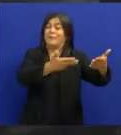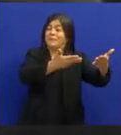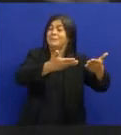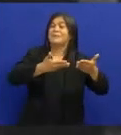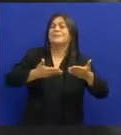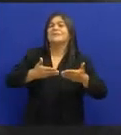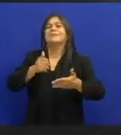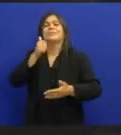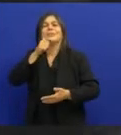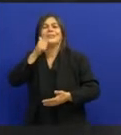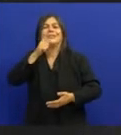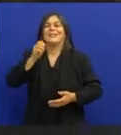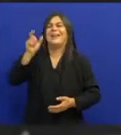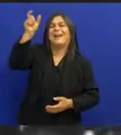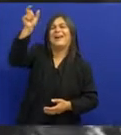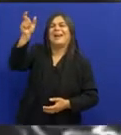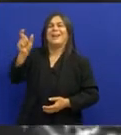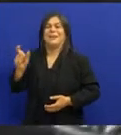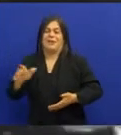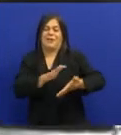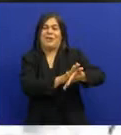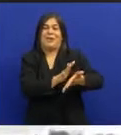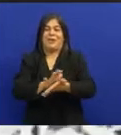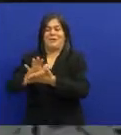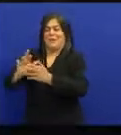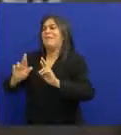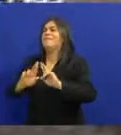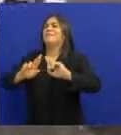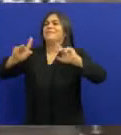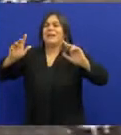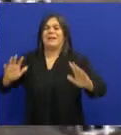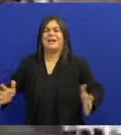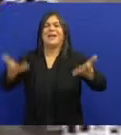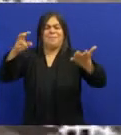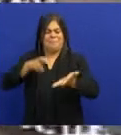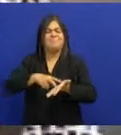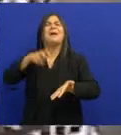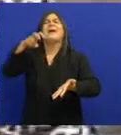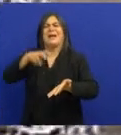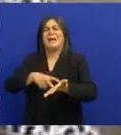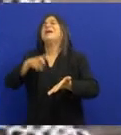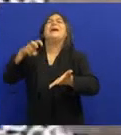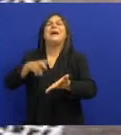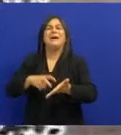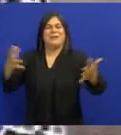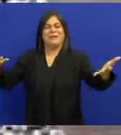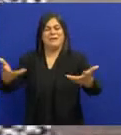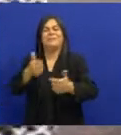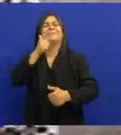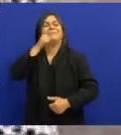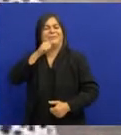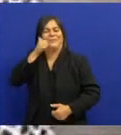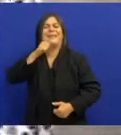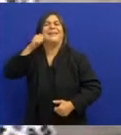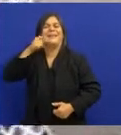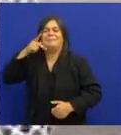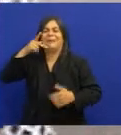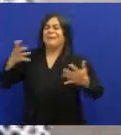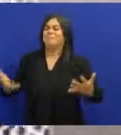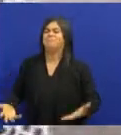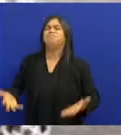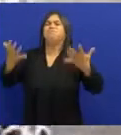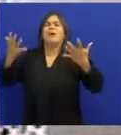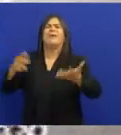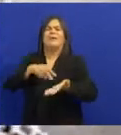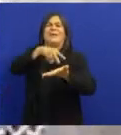cantar E chachar Na Paraíba Ela veio Com a dança De férias E pulava Que sobe Uma guariba Ela veio Com a dança